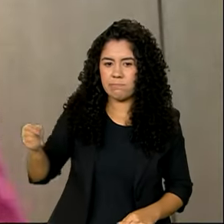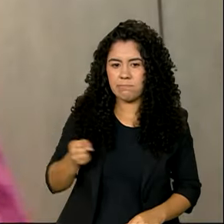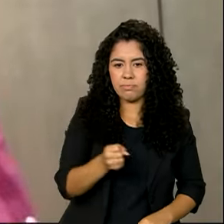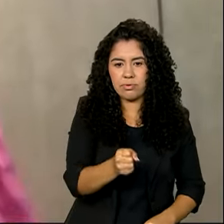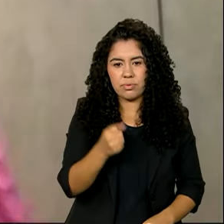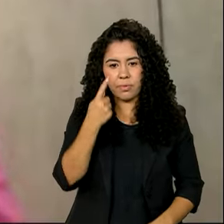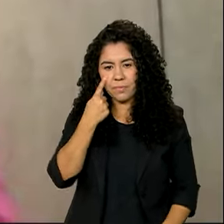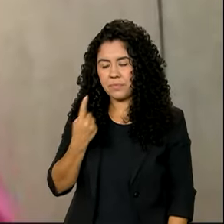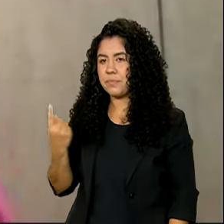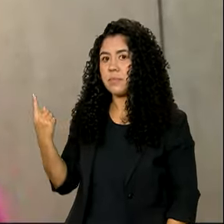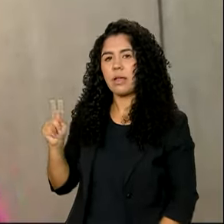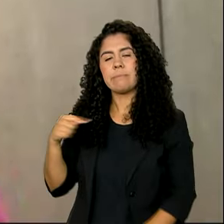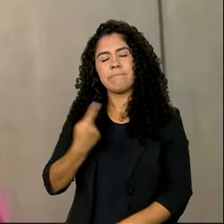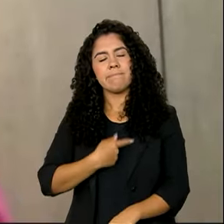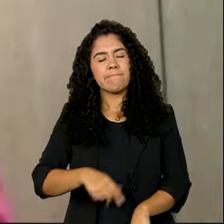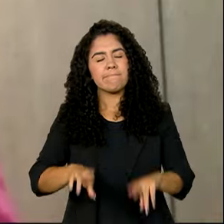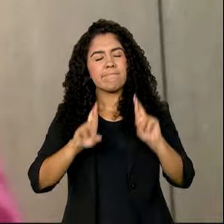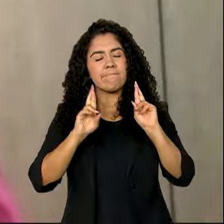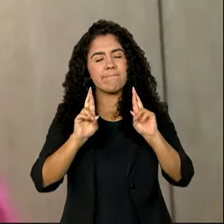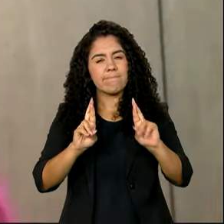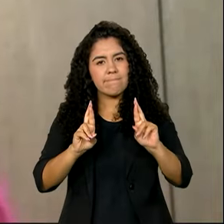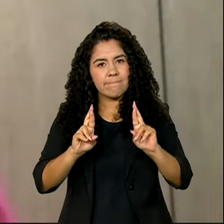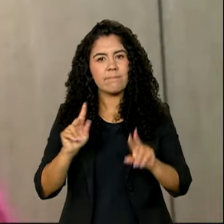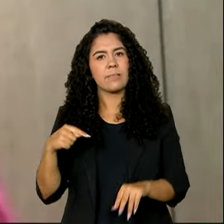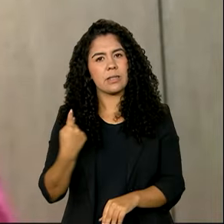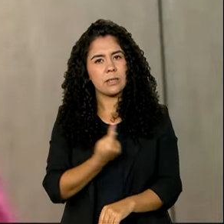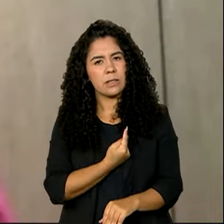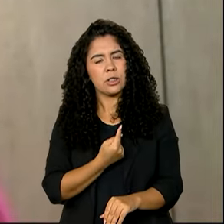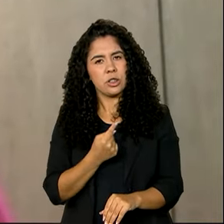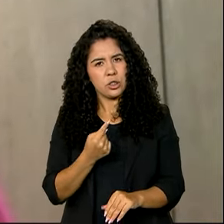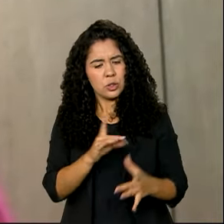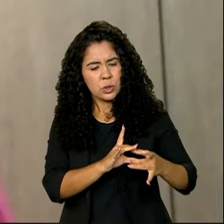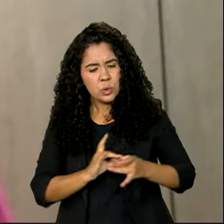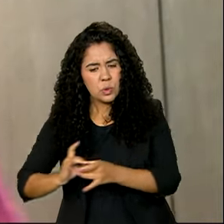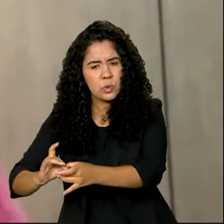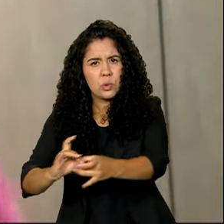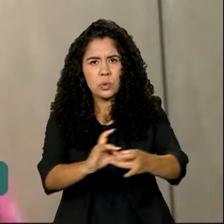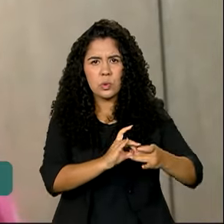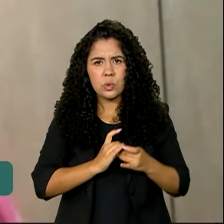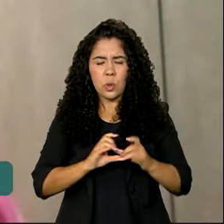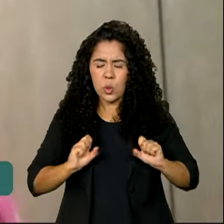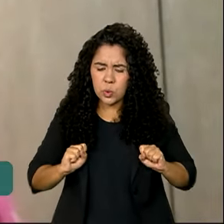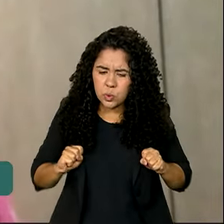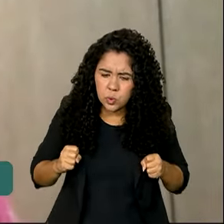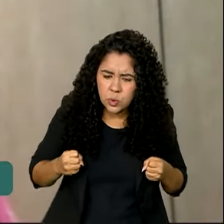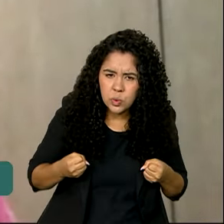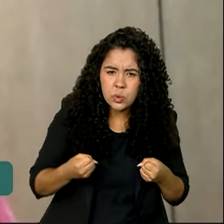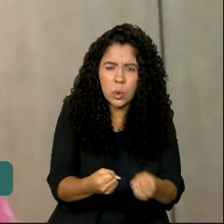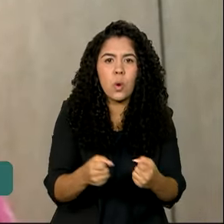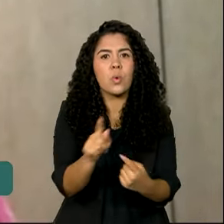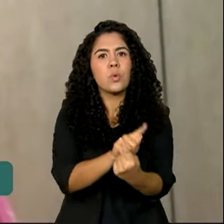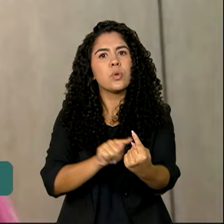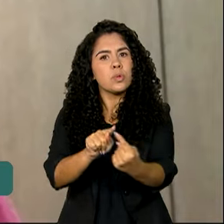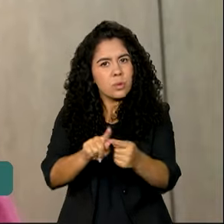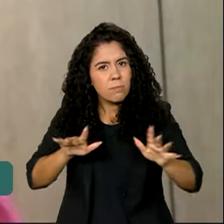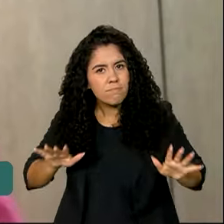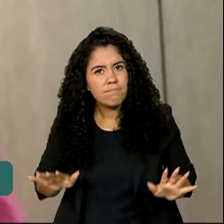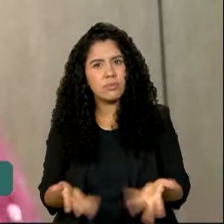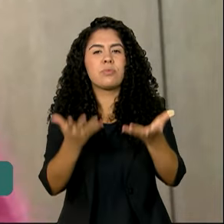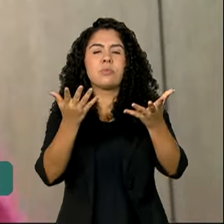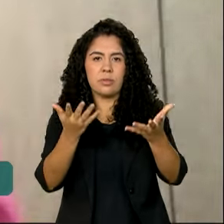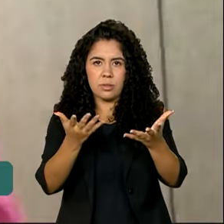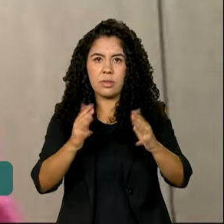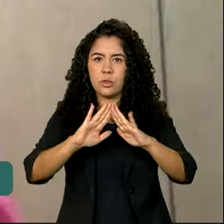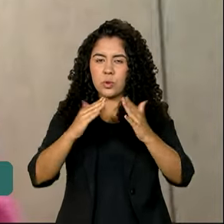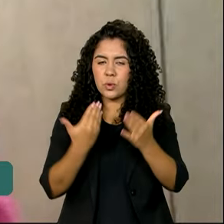Esperamos que com todo esse esforço que a gente está fazendo no sentido de fortalecer o regime de colaboração também, já que